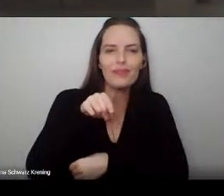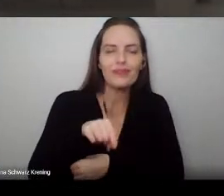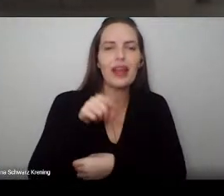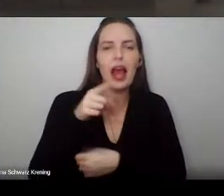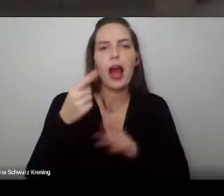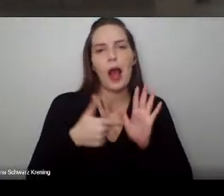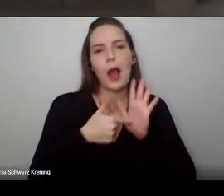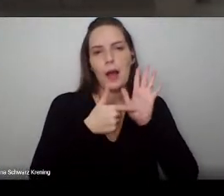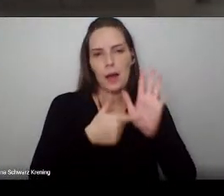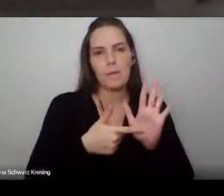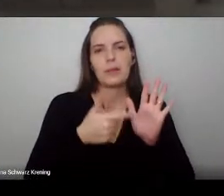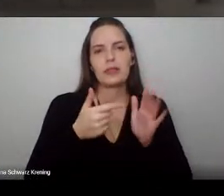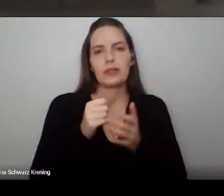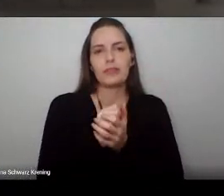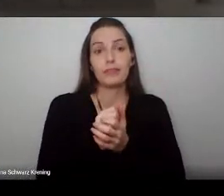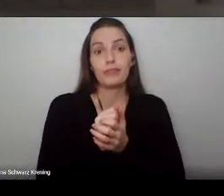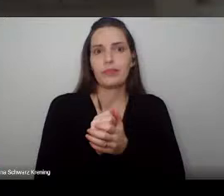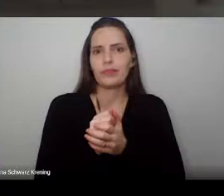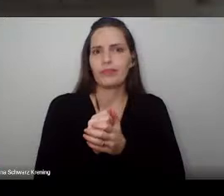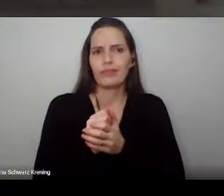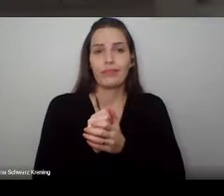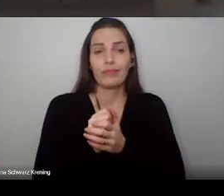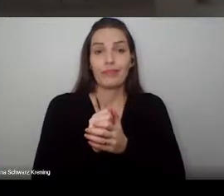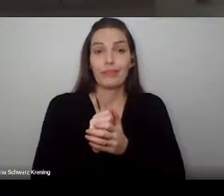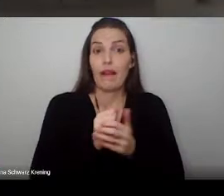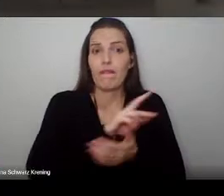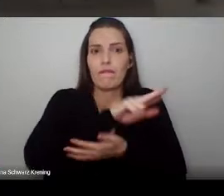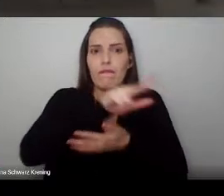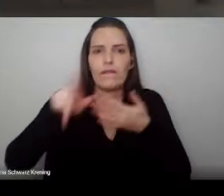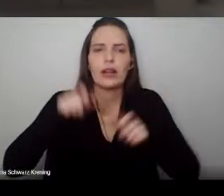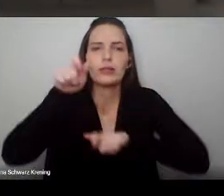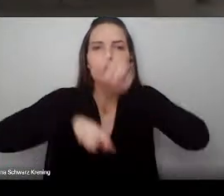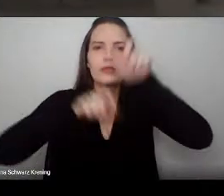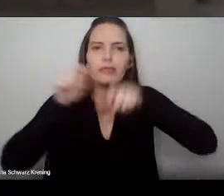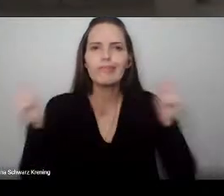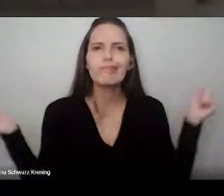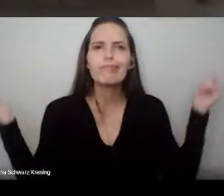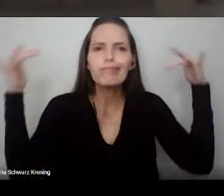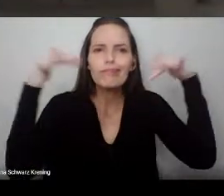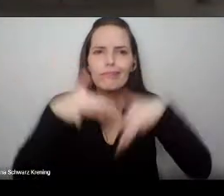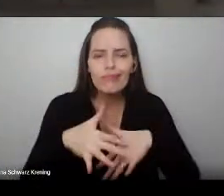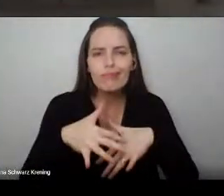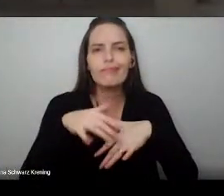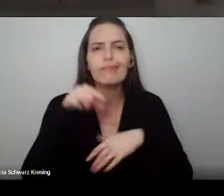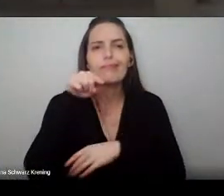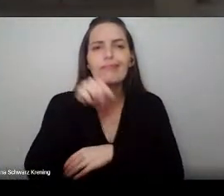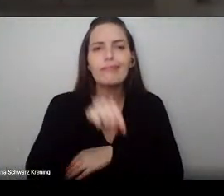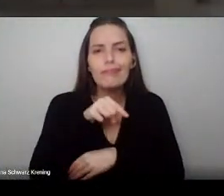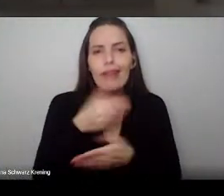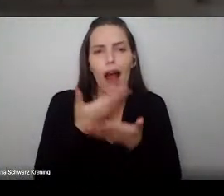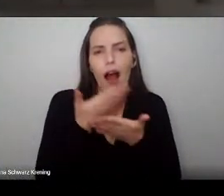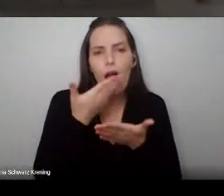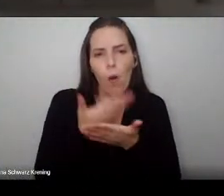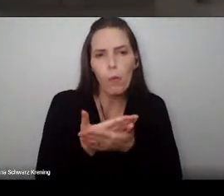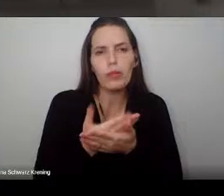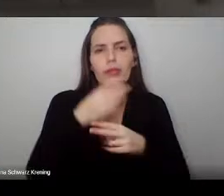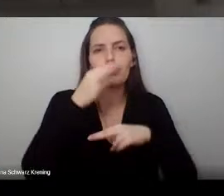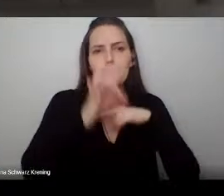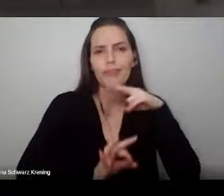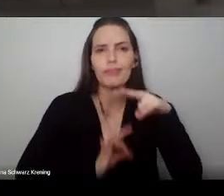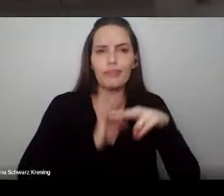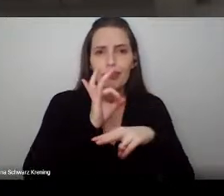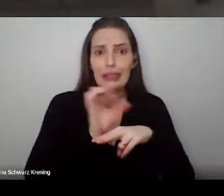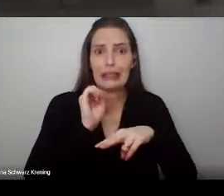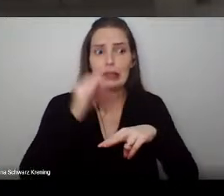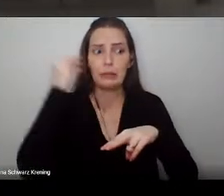rosto e vontade de aprender Física Médica. Se fôssemos nos basear por esse dia, não poderíamos tirar nenhuma conclusão sobre a experiência que iríamos vivenciar.